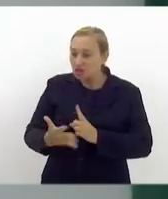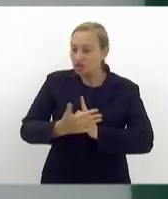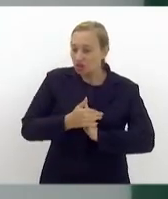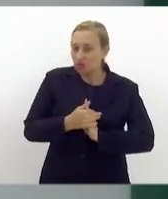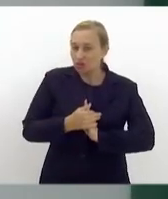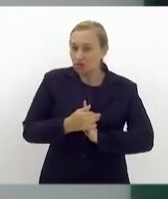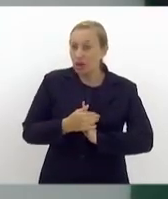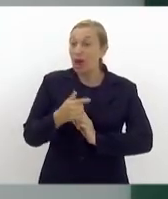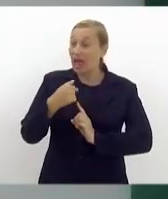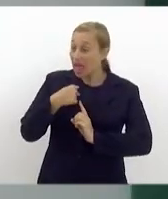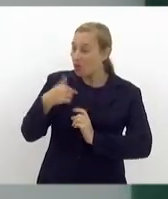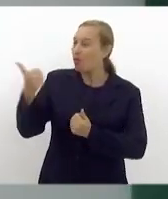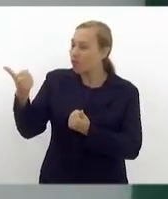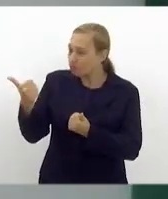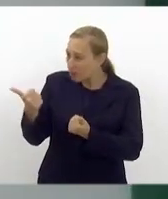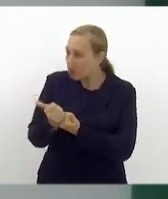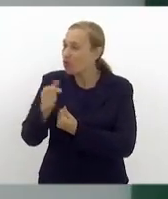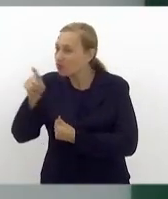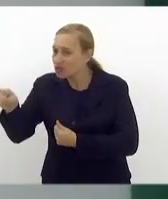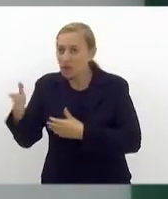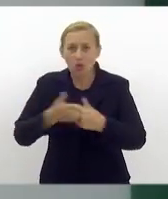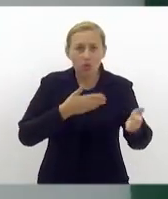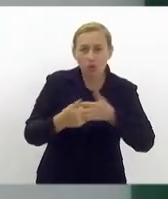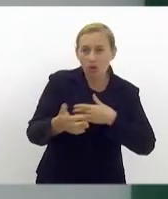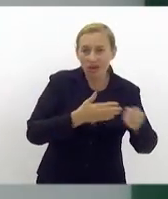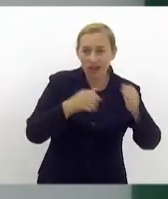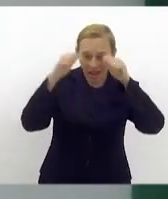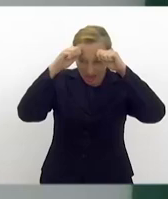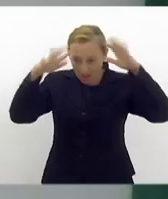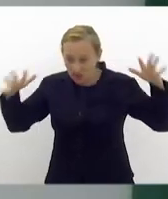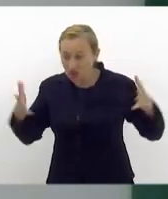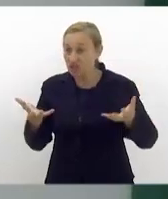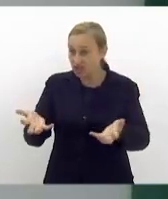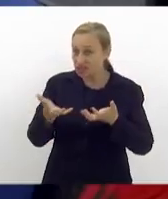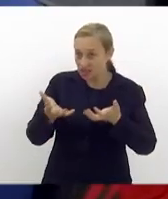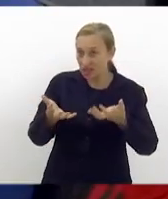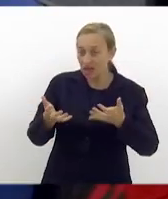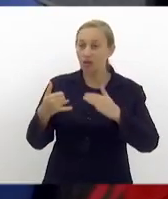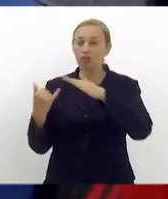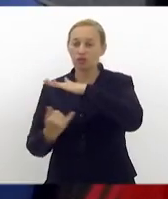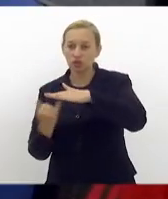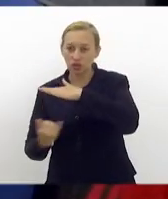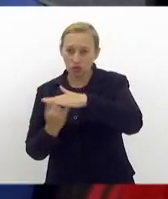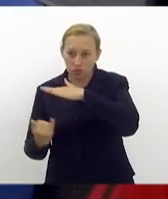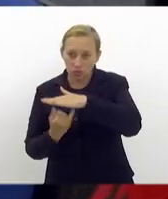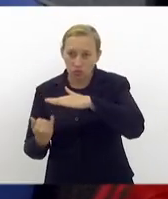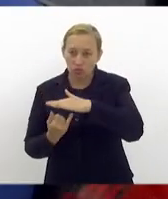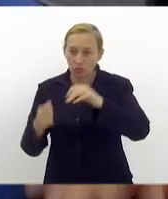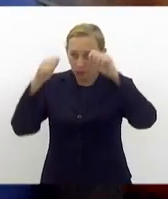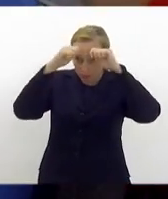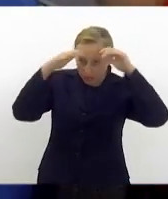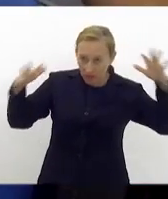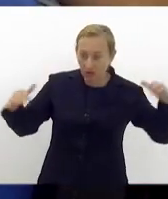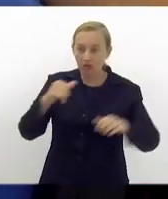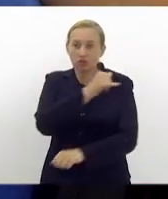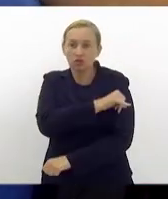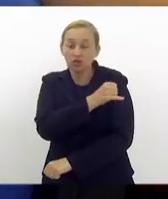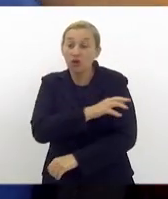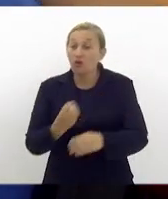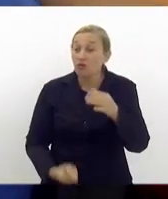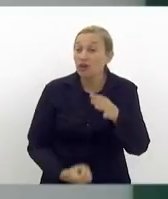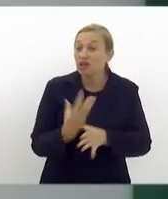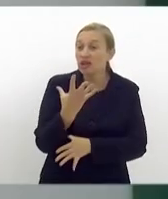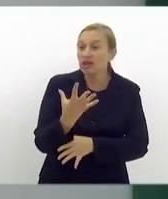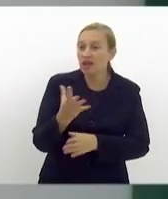como qualquer autista que quiser esse nosso acolhimento. O Instituto Autismo Rio de Janeiro, ele foi criado, pessoal, justamente